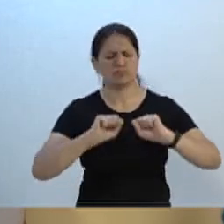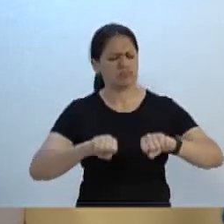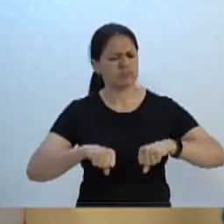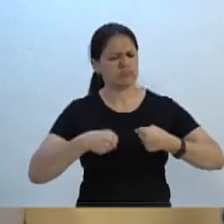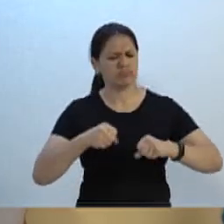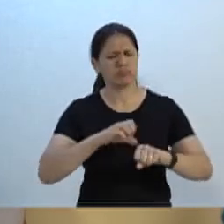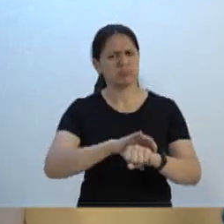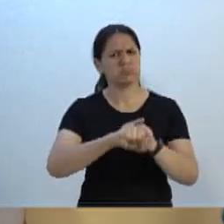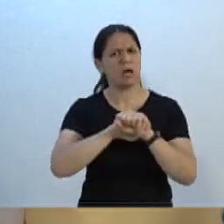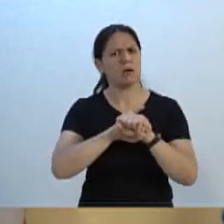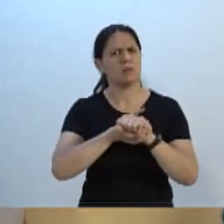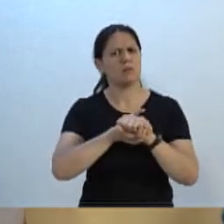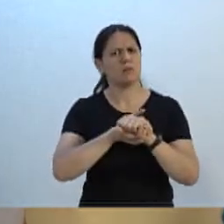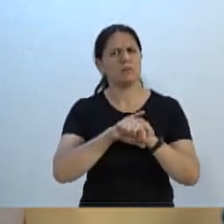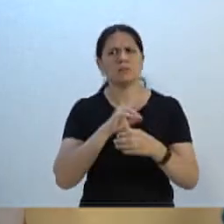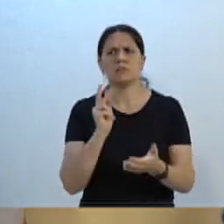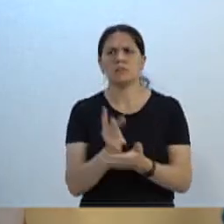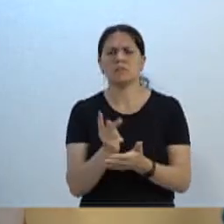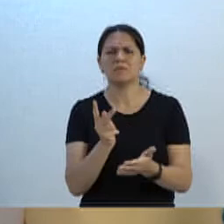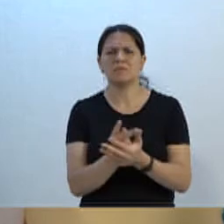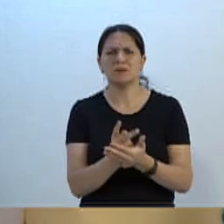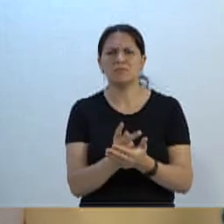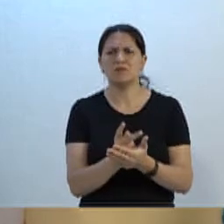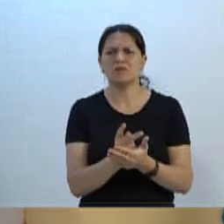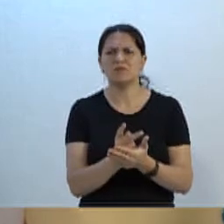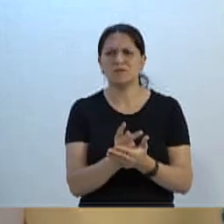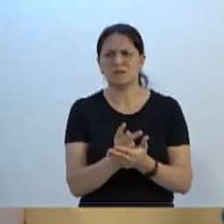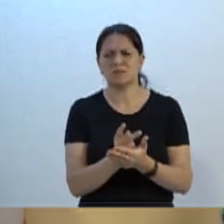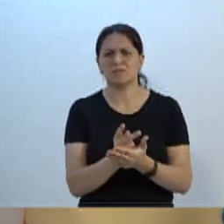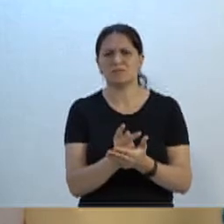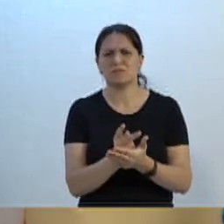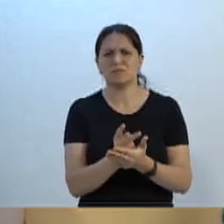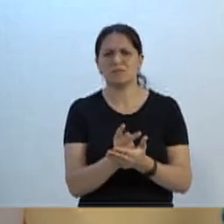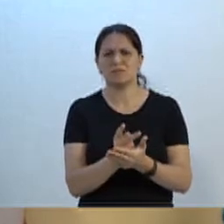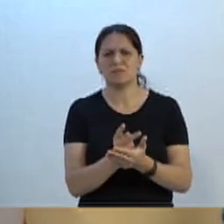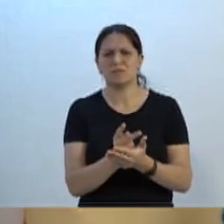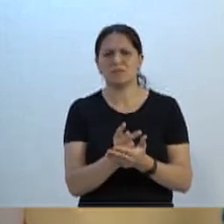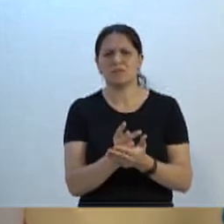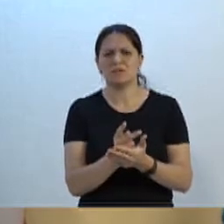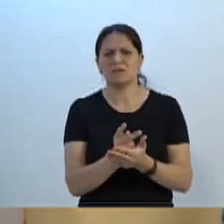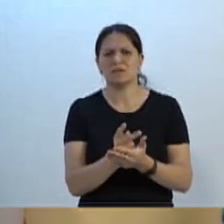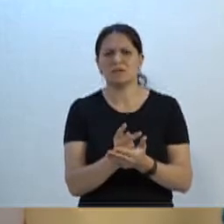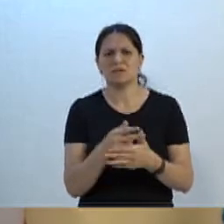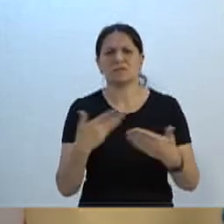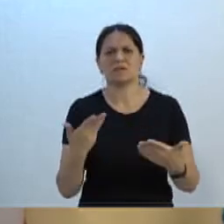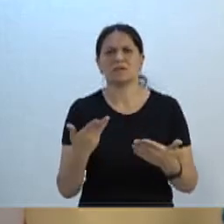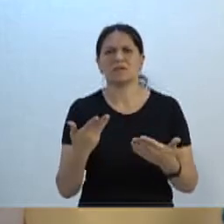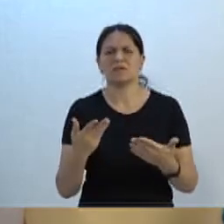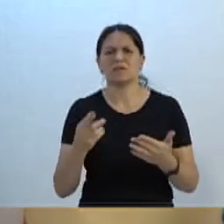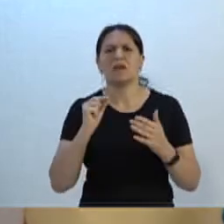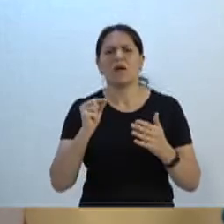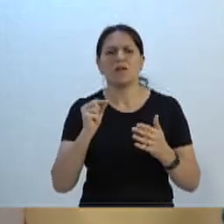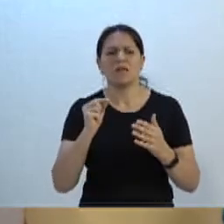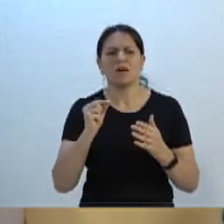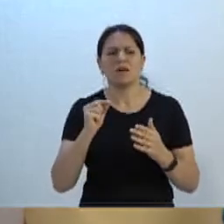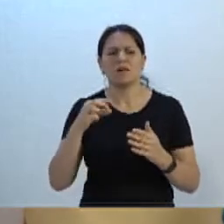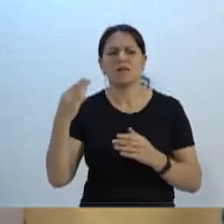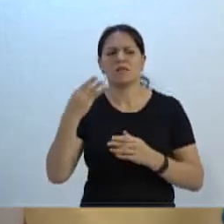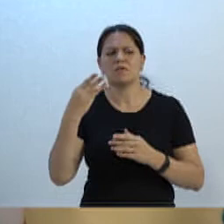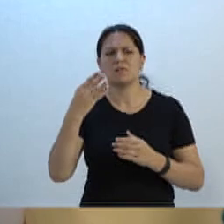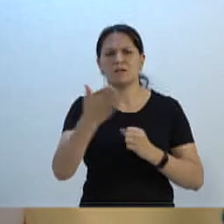do tripé que compõe a sociedade, que é o alicerce da sociedade,